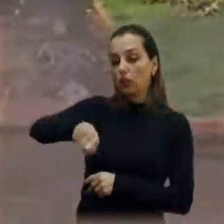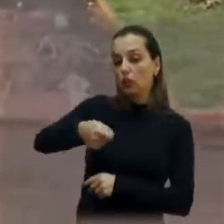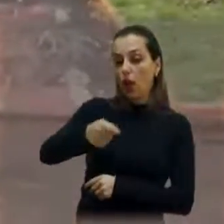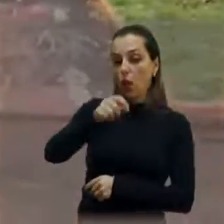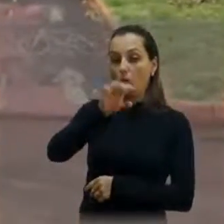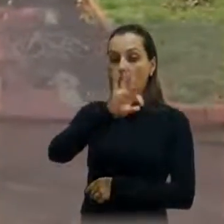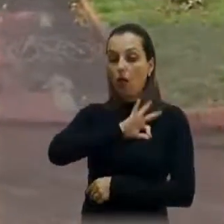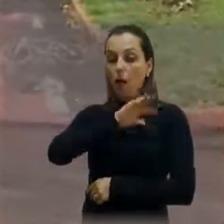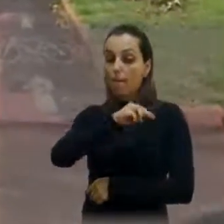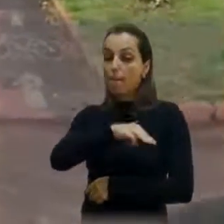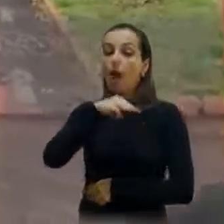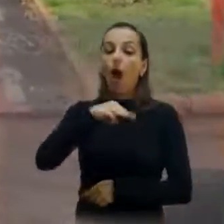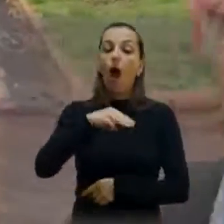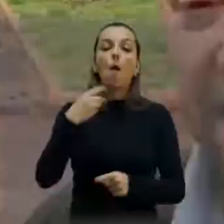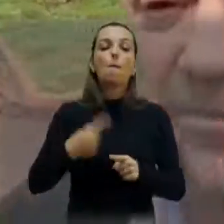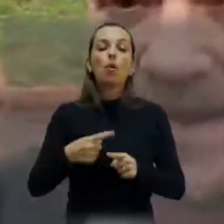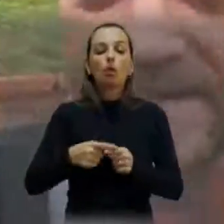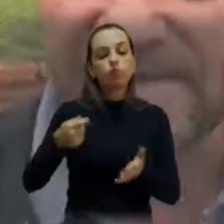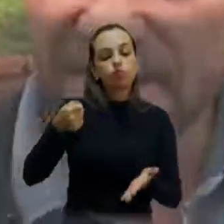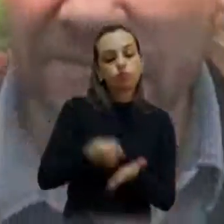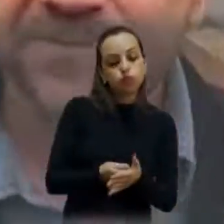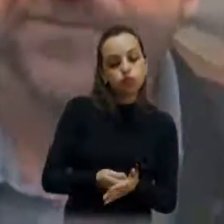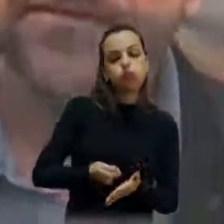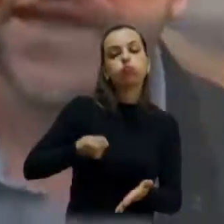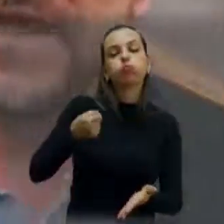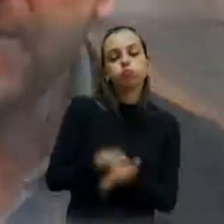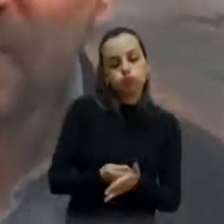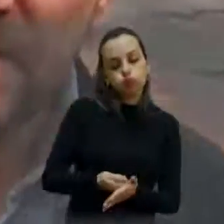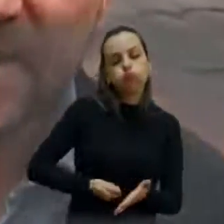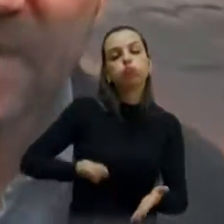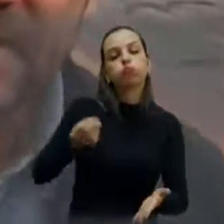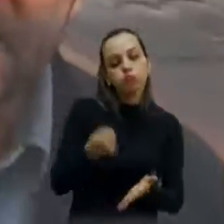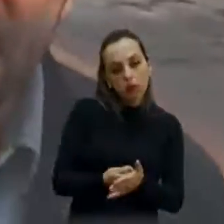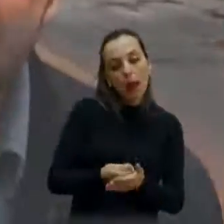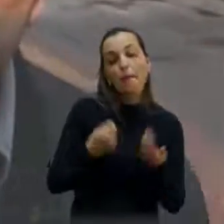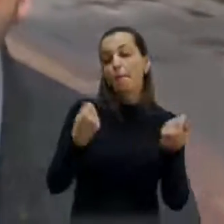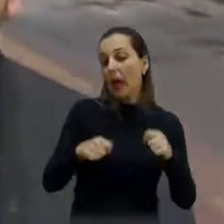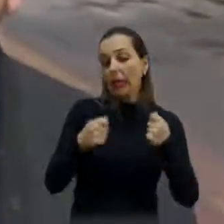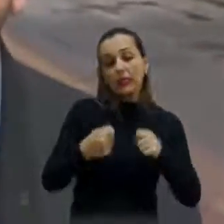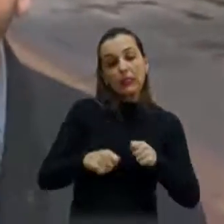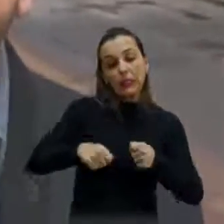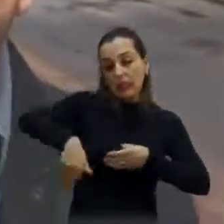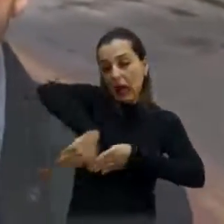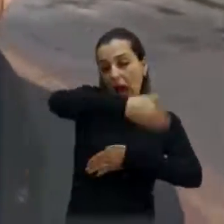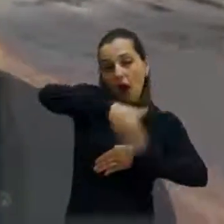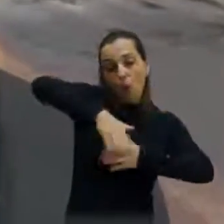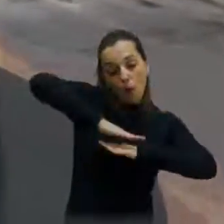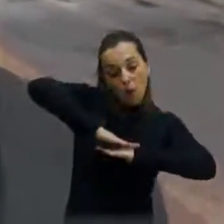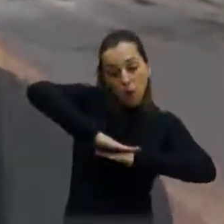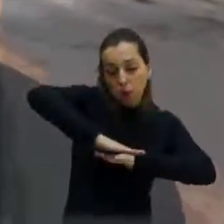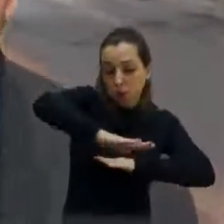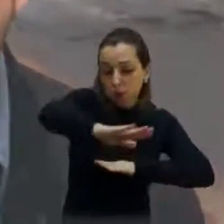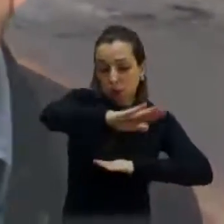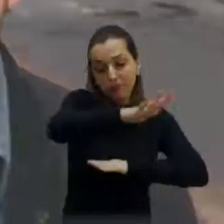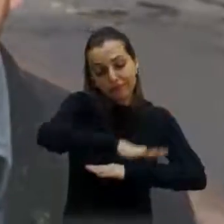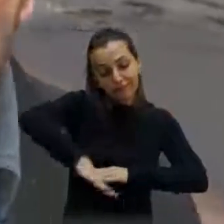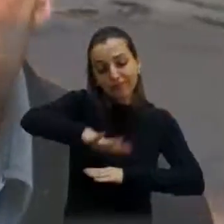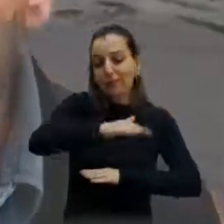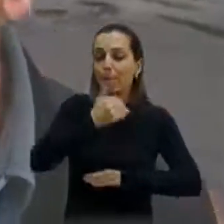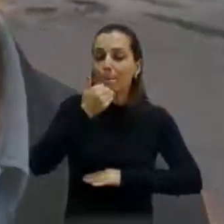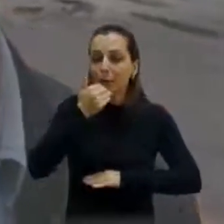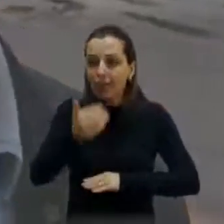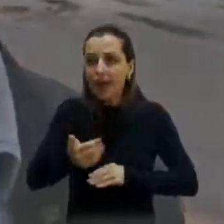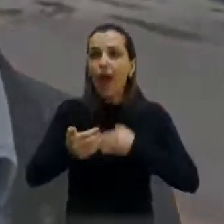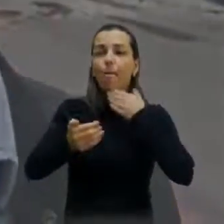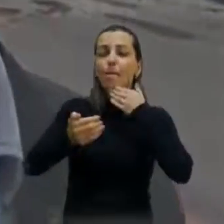insistido muito na recuperação das vias aqui dessa região, tem várias demandas que ele tem